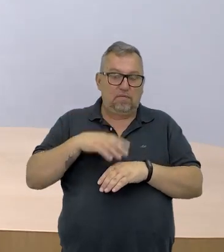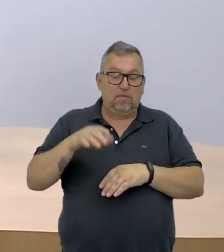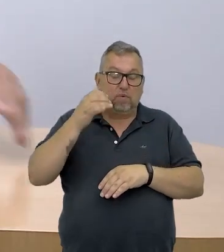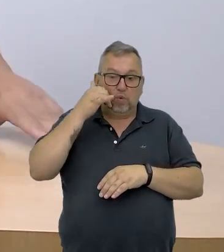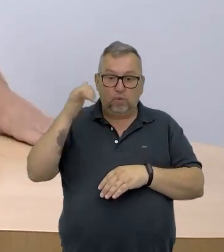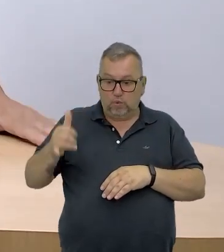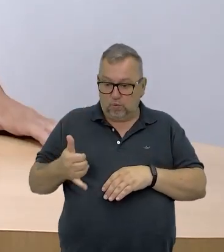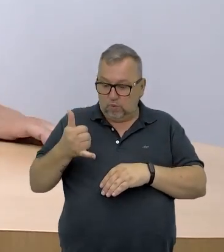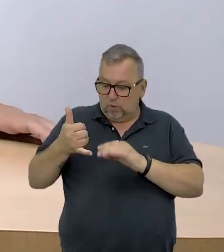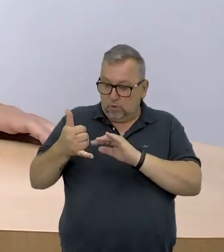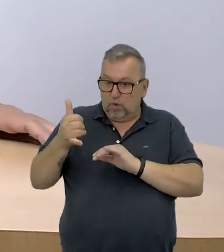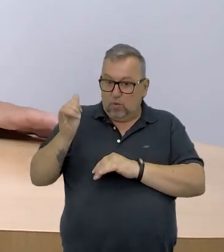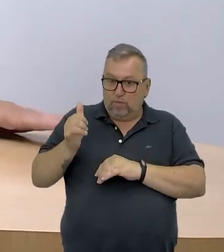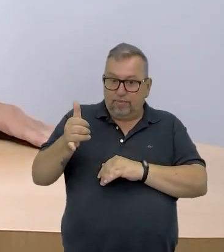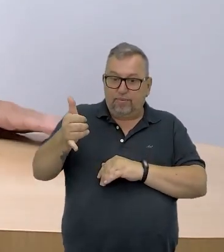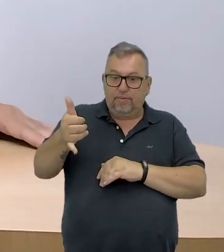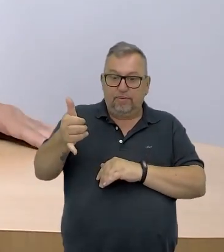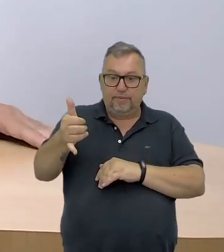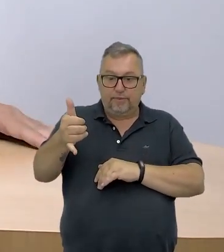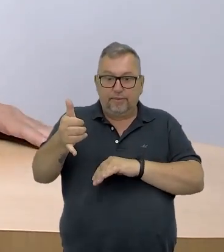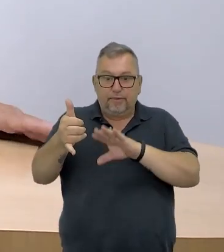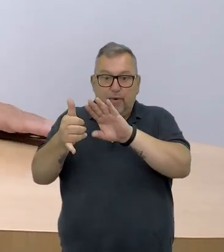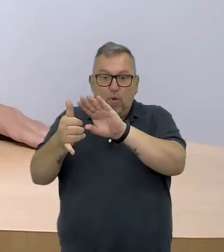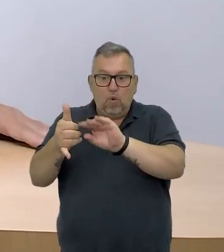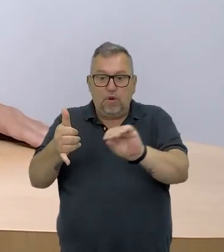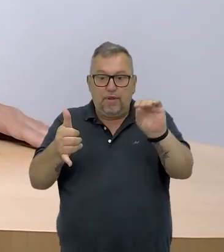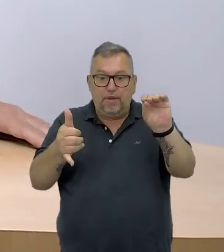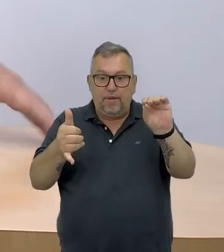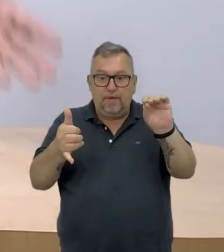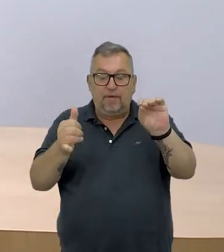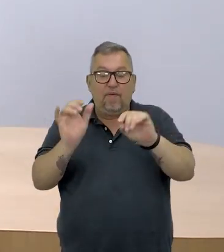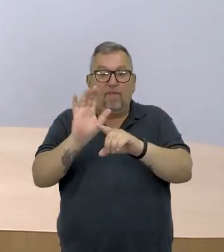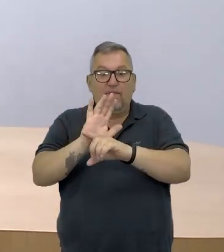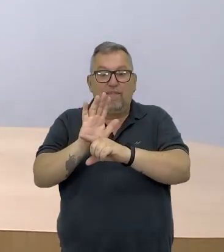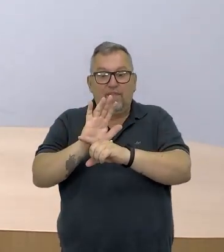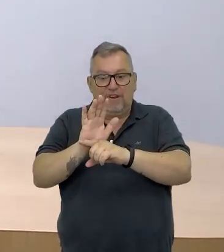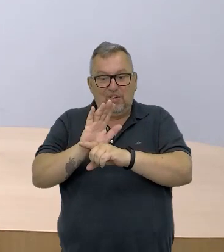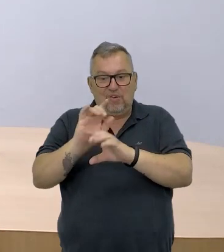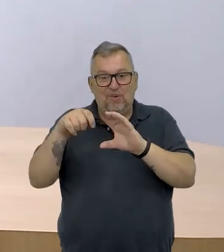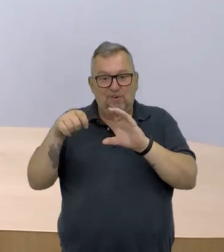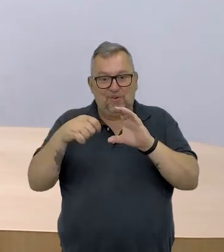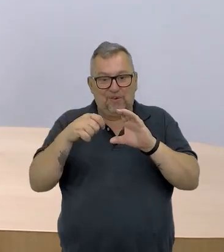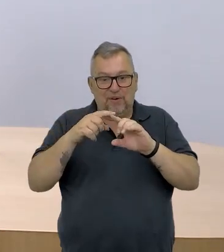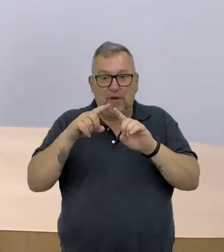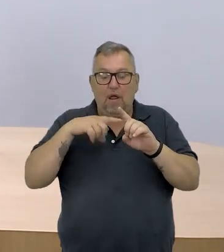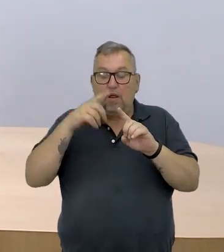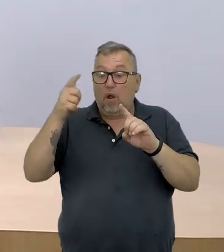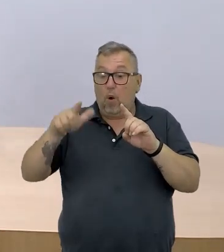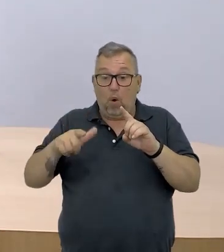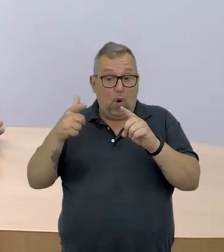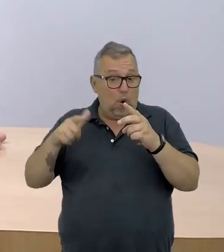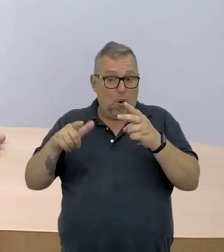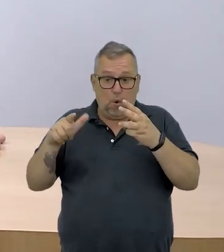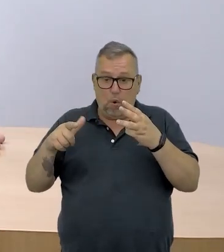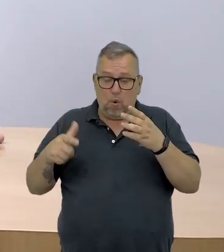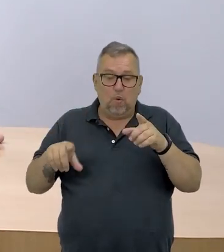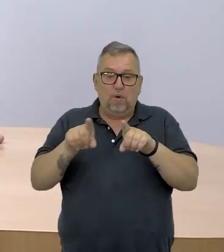a câmera e aí o celular já direciona para o vídeo diretamente, tá? Não tem só YouTube. A gente tem outros